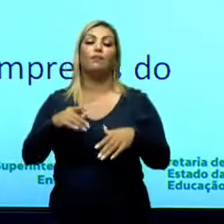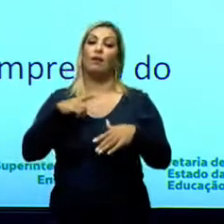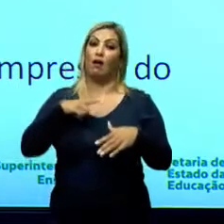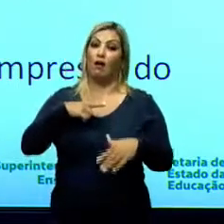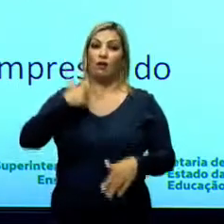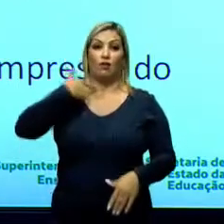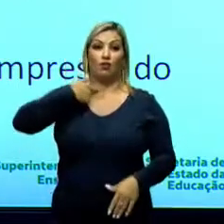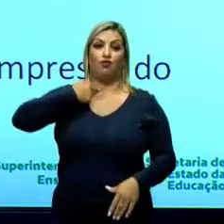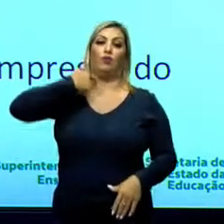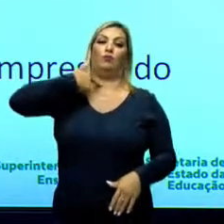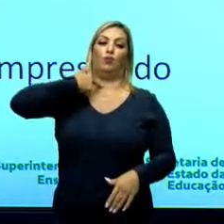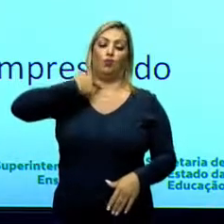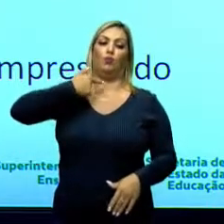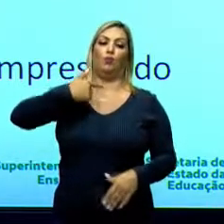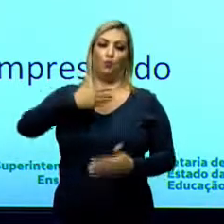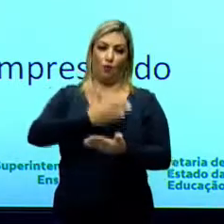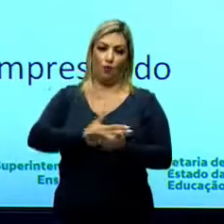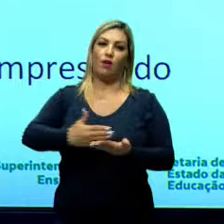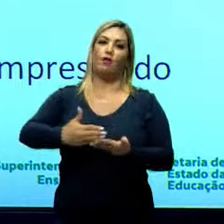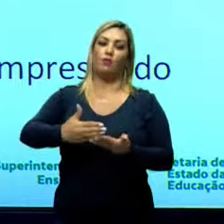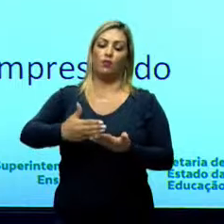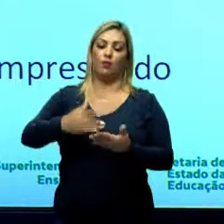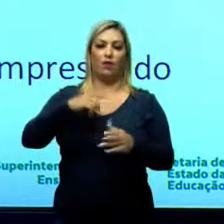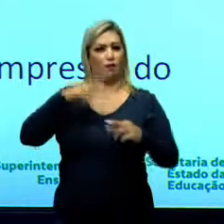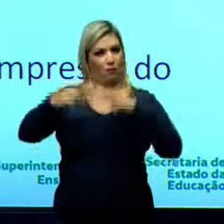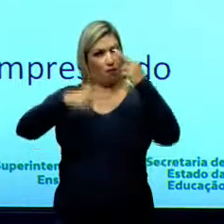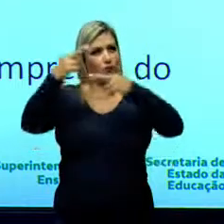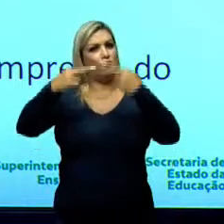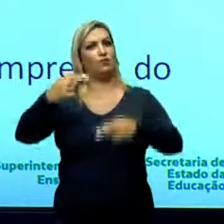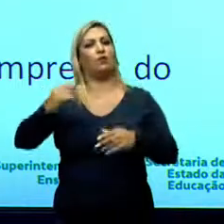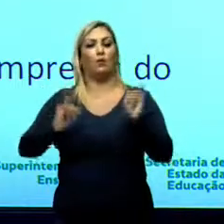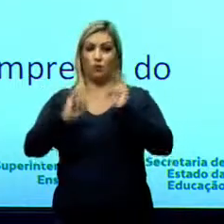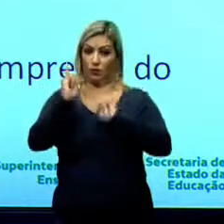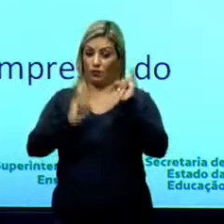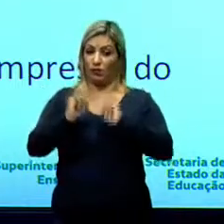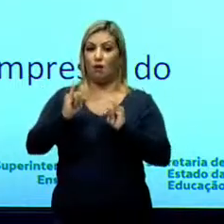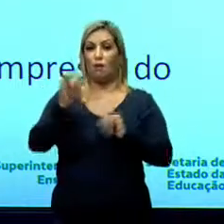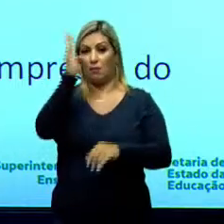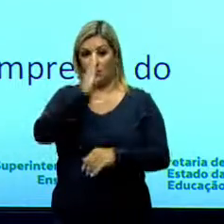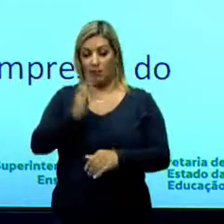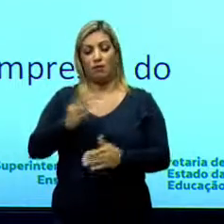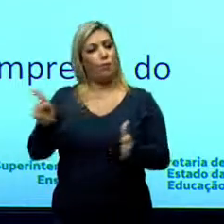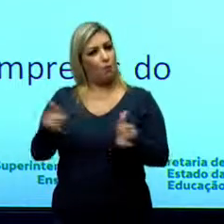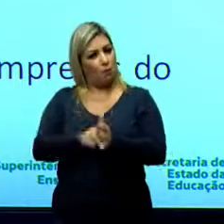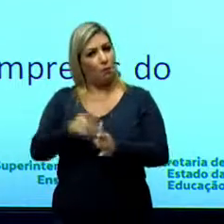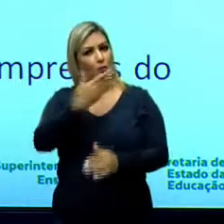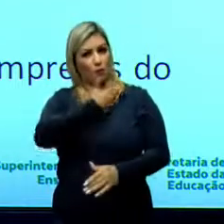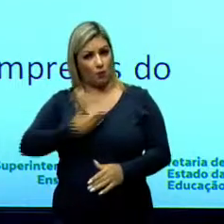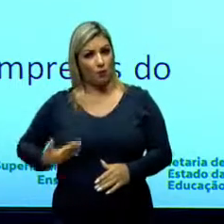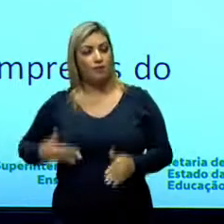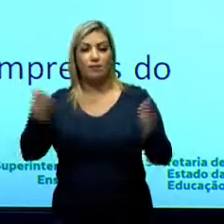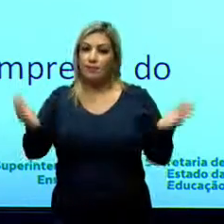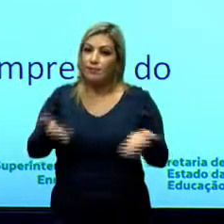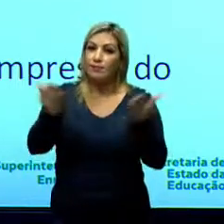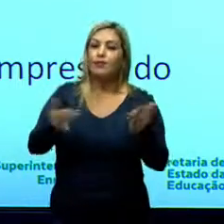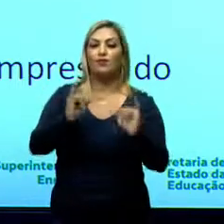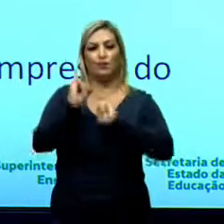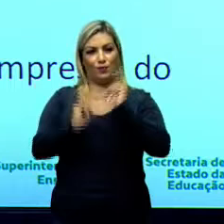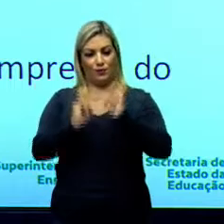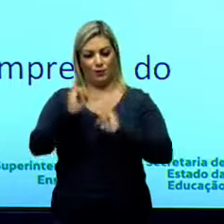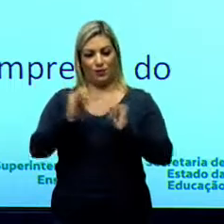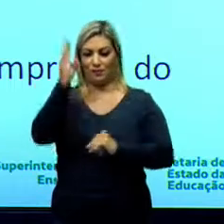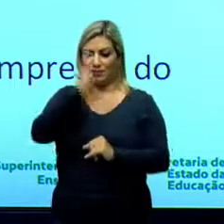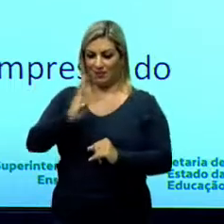Vargas, a gente vai ter aí essa revolução industrial brasileira, onde o próprio governo começa a incentivar a industrialização brasileira.